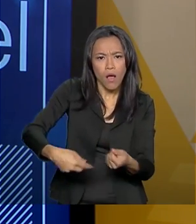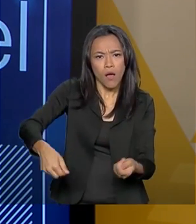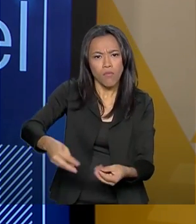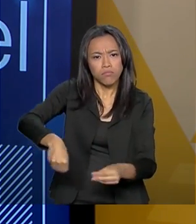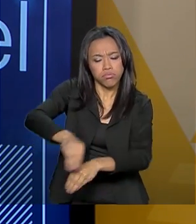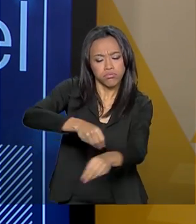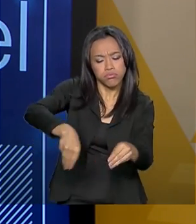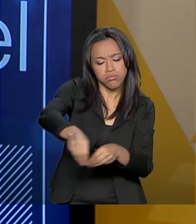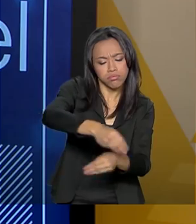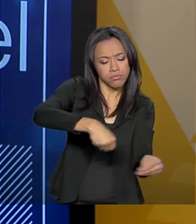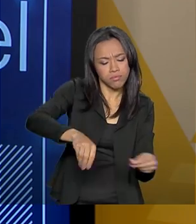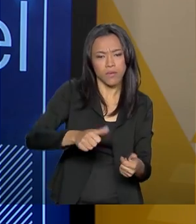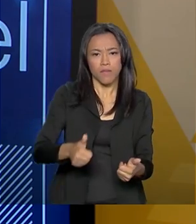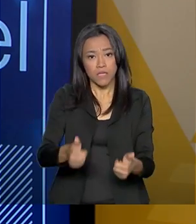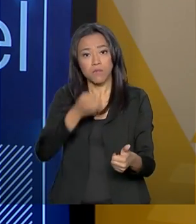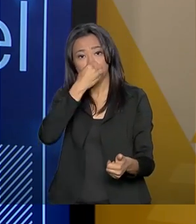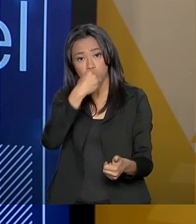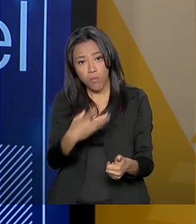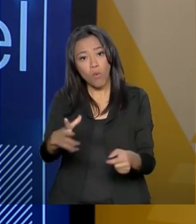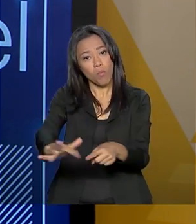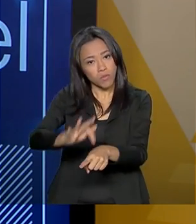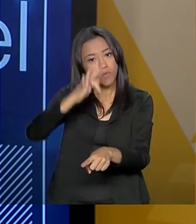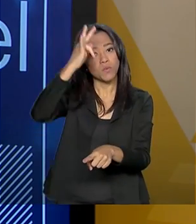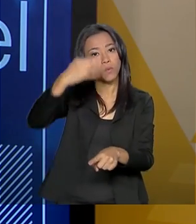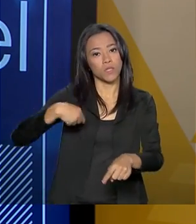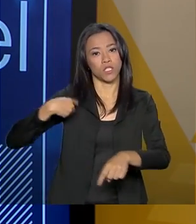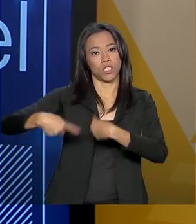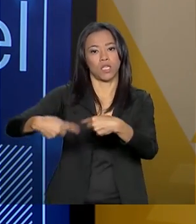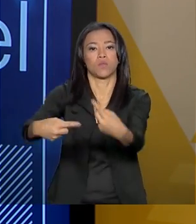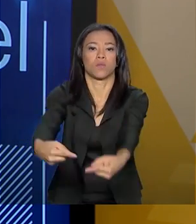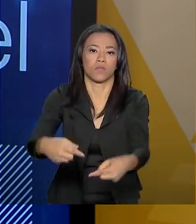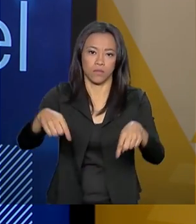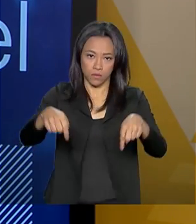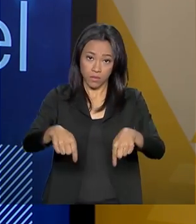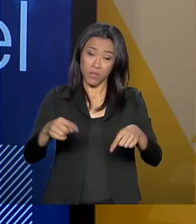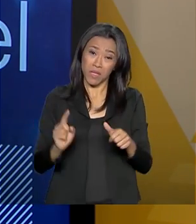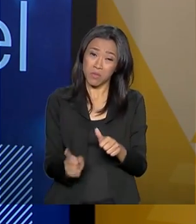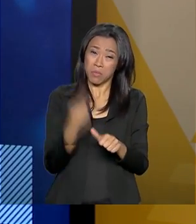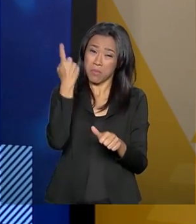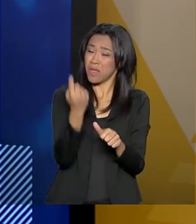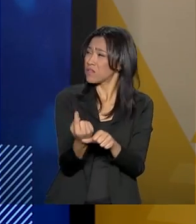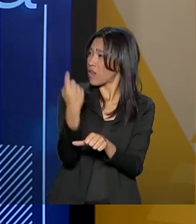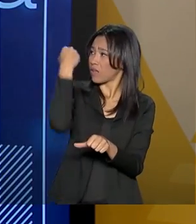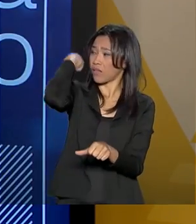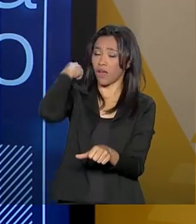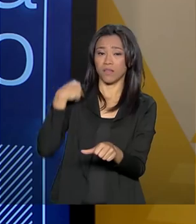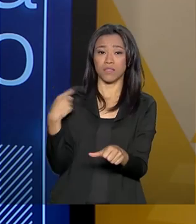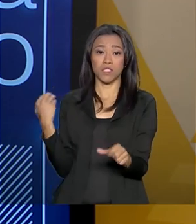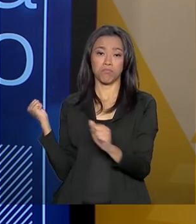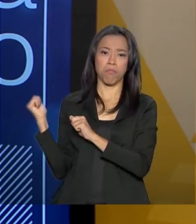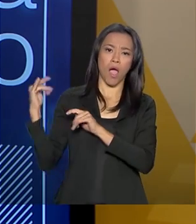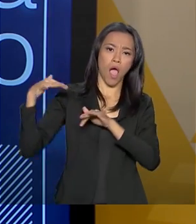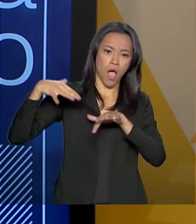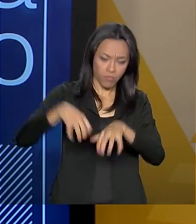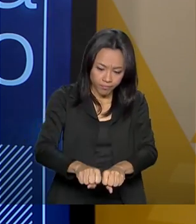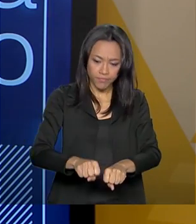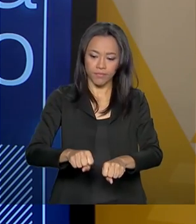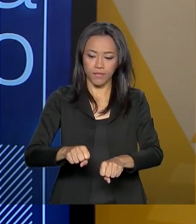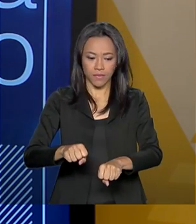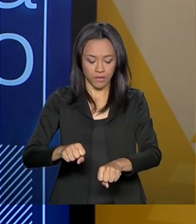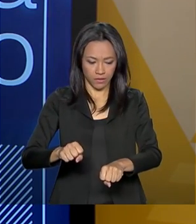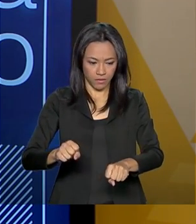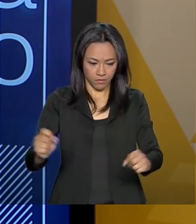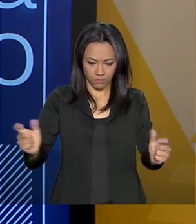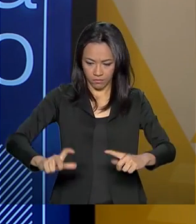muito em condições muito melhores de que os primeiros agricultores que vieram para o Cerrado encontraram. Esses